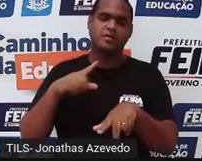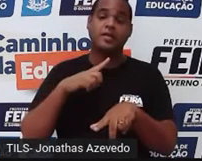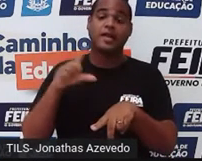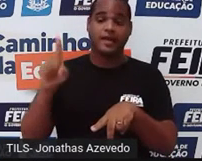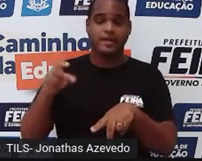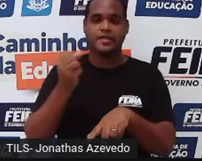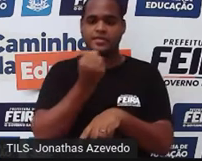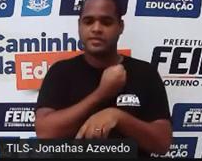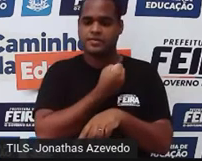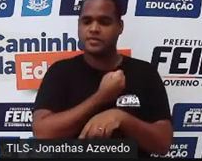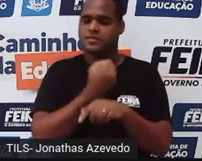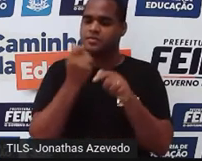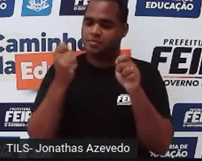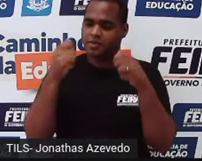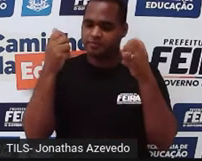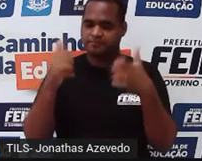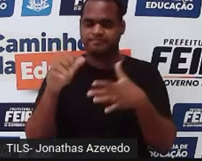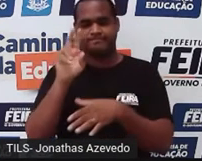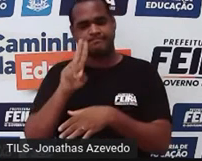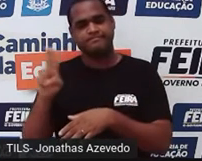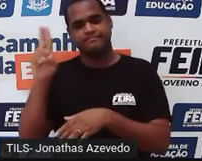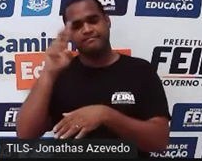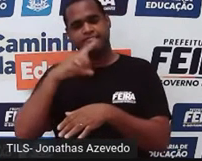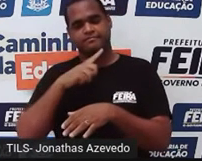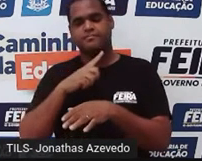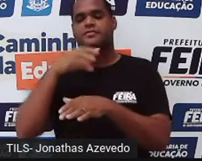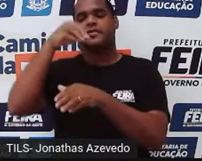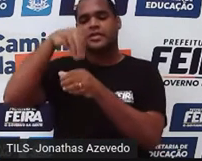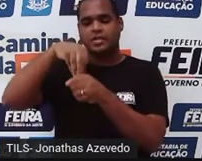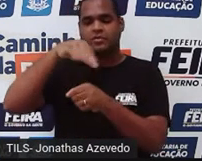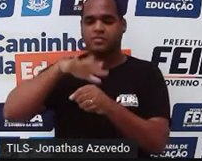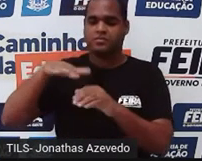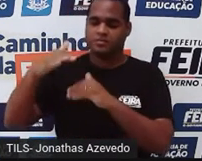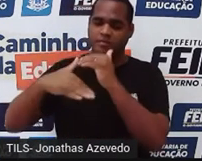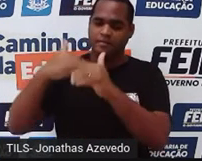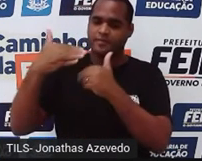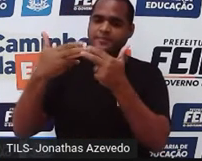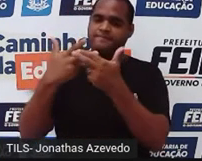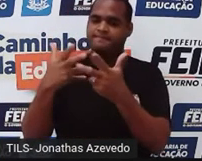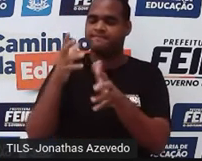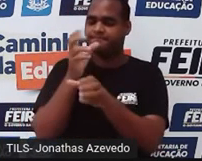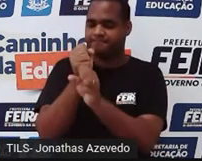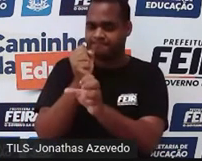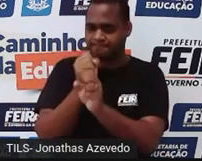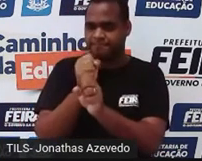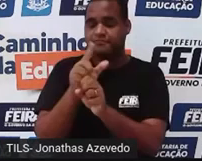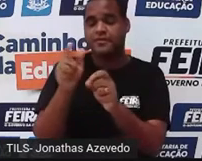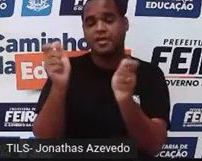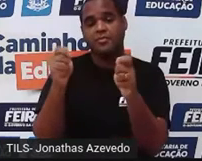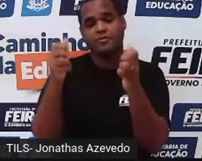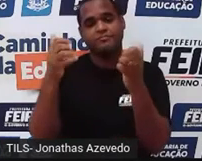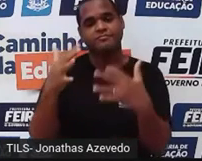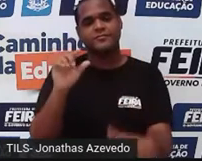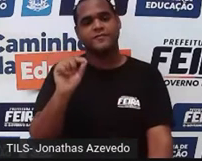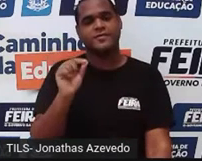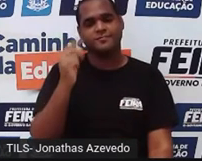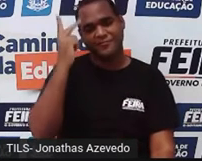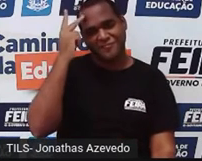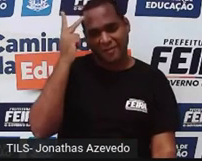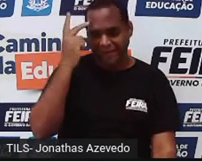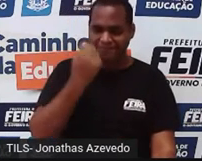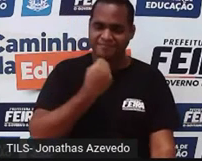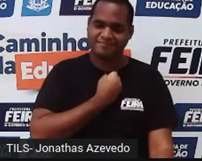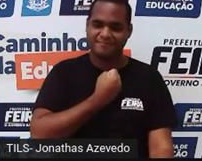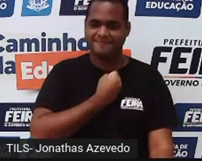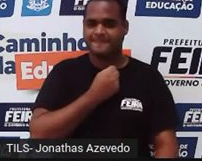esses números podem ser usados dentro do processo de contagem. Logo, eles são números naturais. Tá